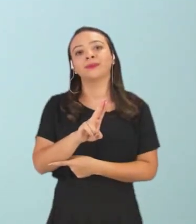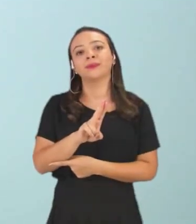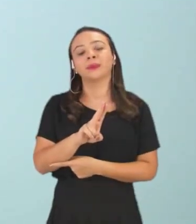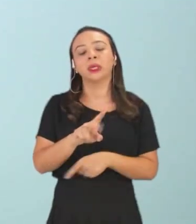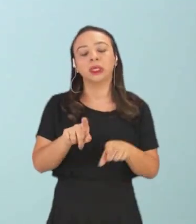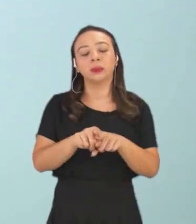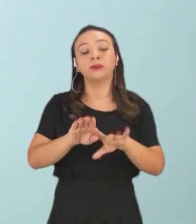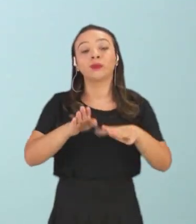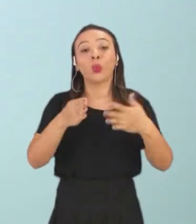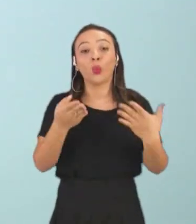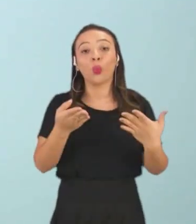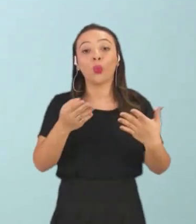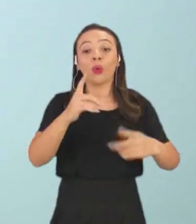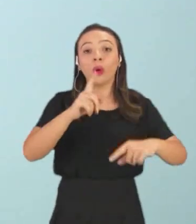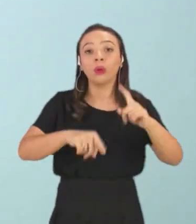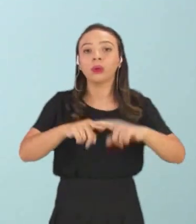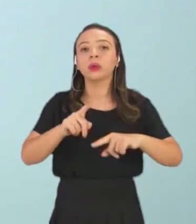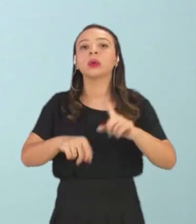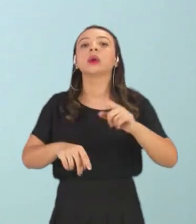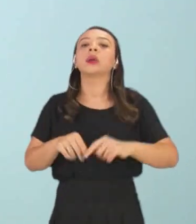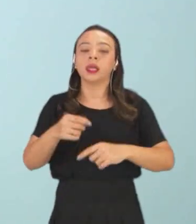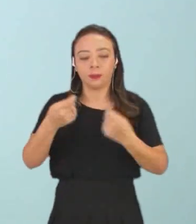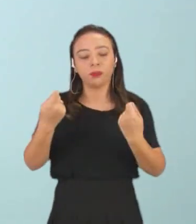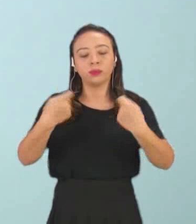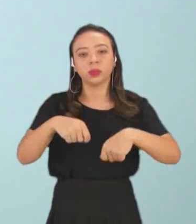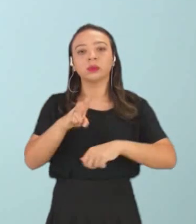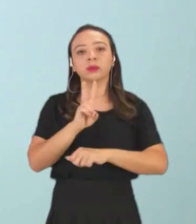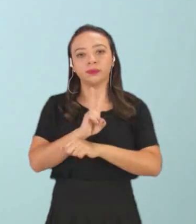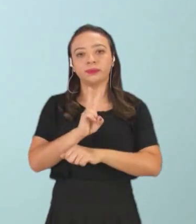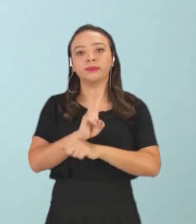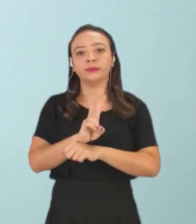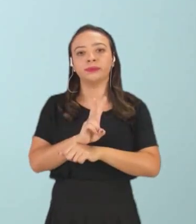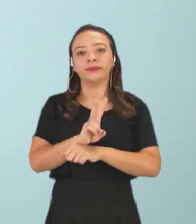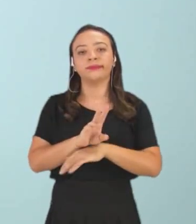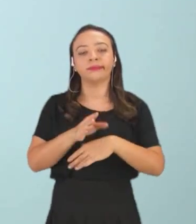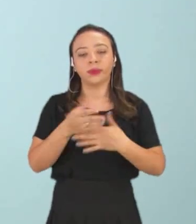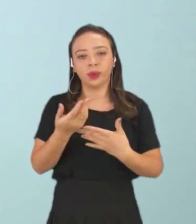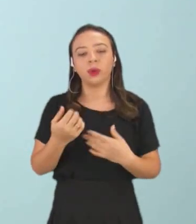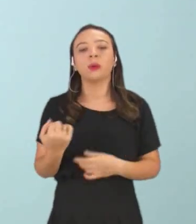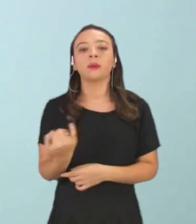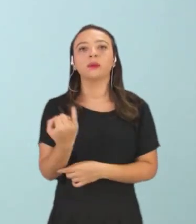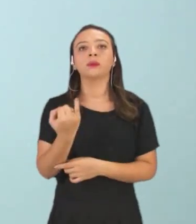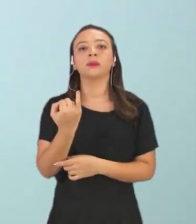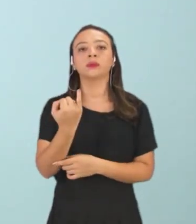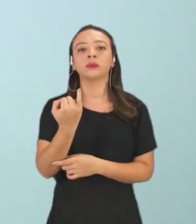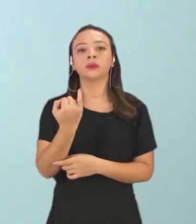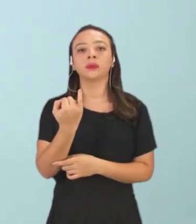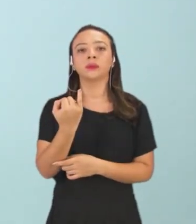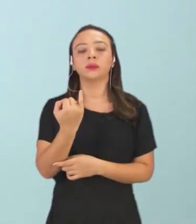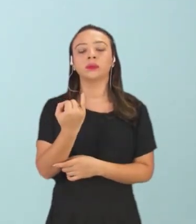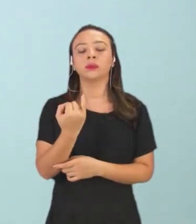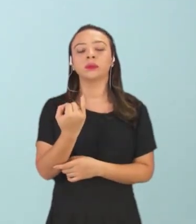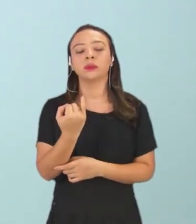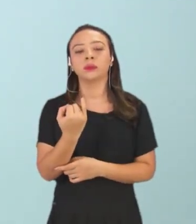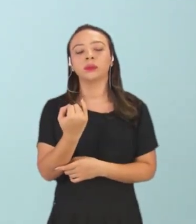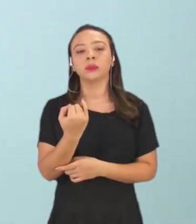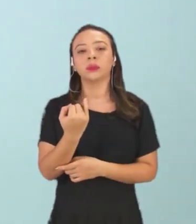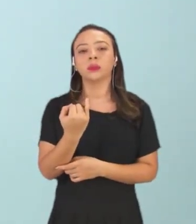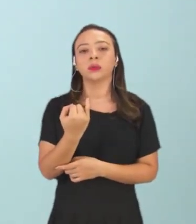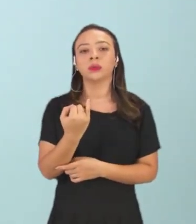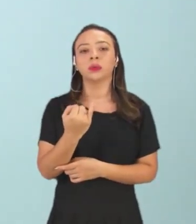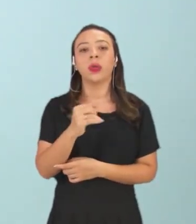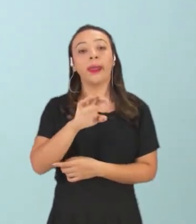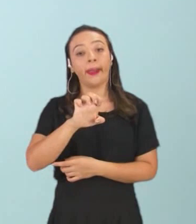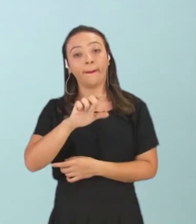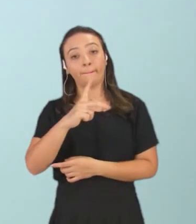equipamento que vai te proteger, tá? Então, o primeiro ponto é esse, equipamento de proteção individual. Então, você precisa